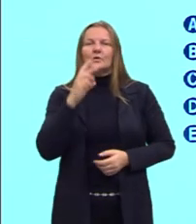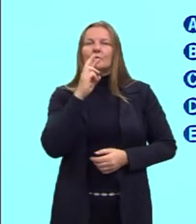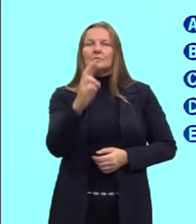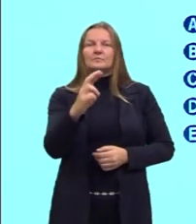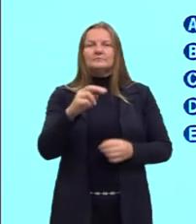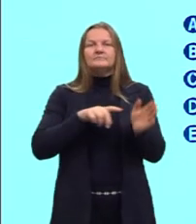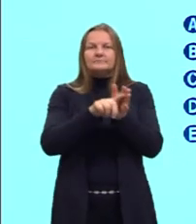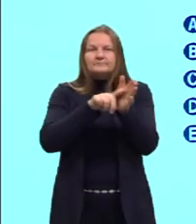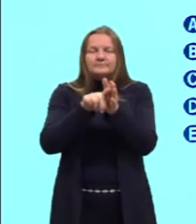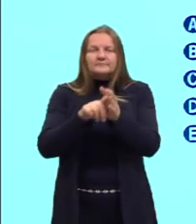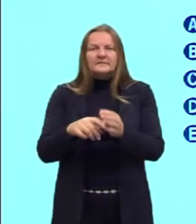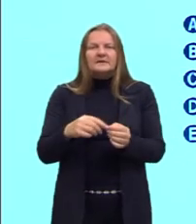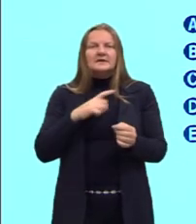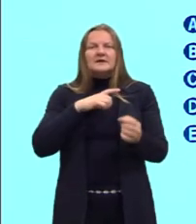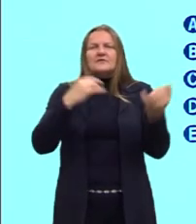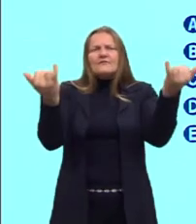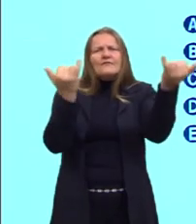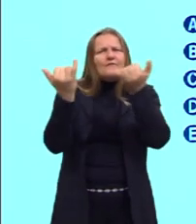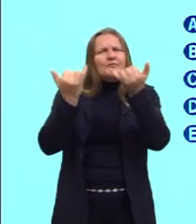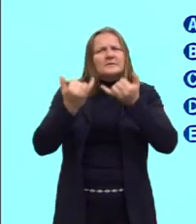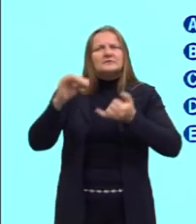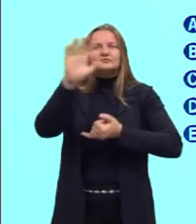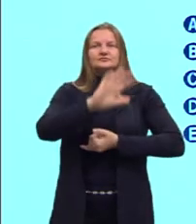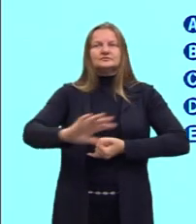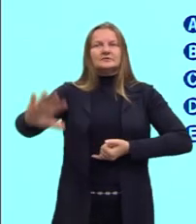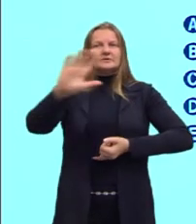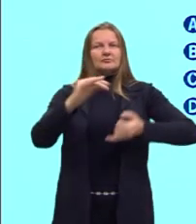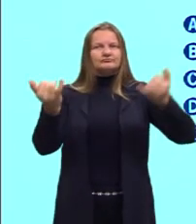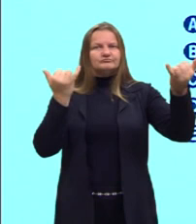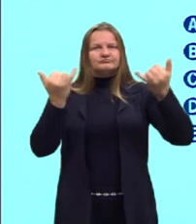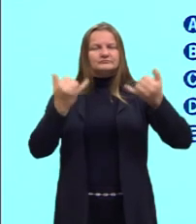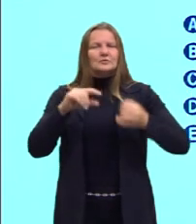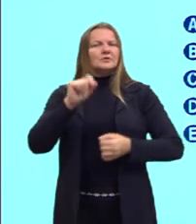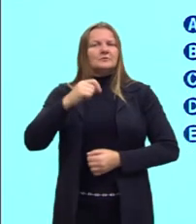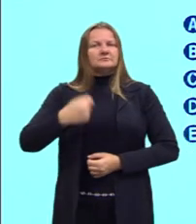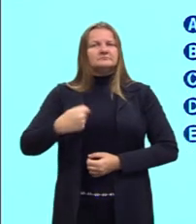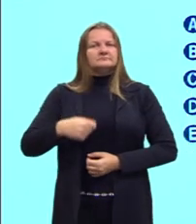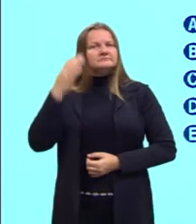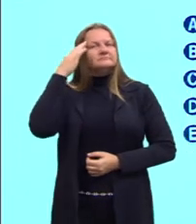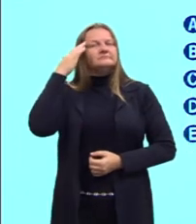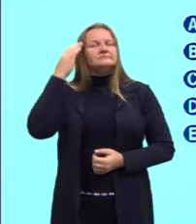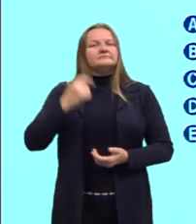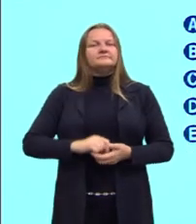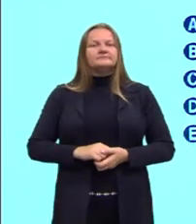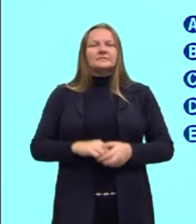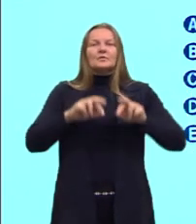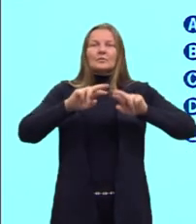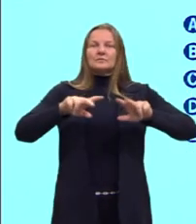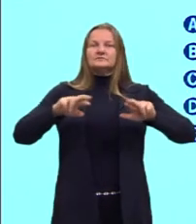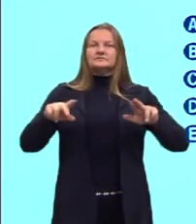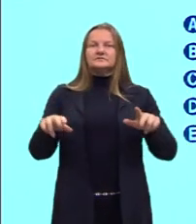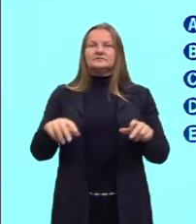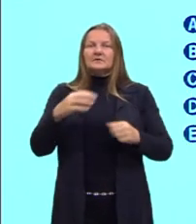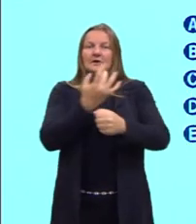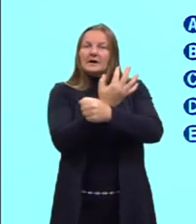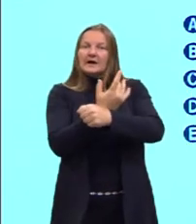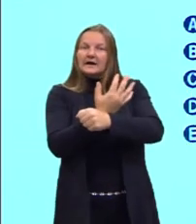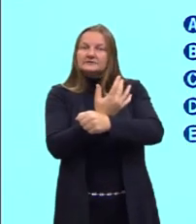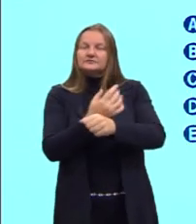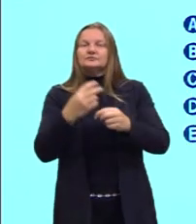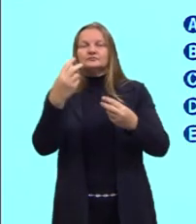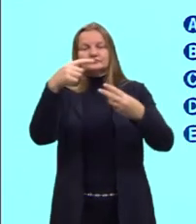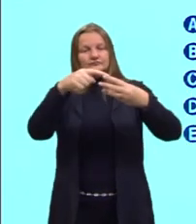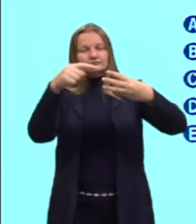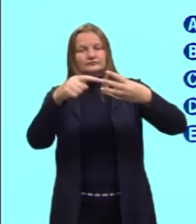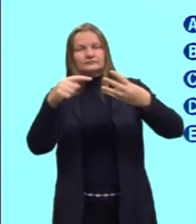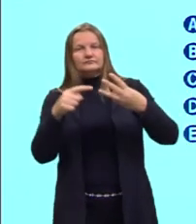questão, ela traz todas as informações aqui. O que a gente precisa saber? A diferença de ácido e base nas três